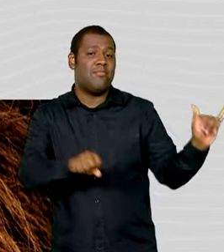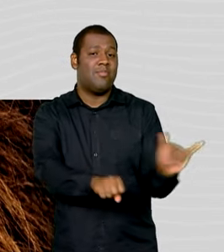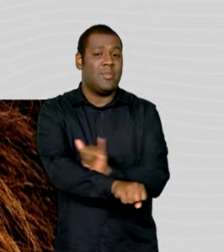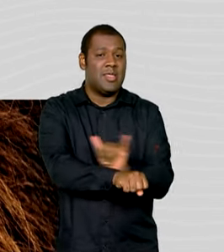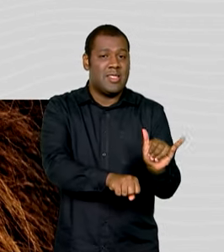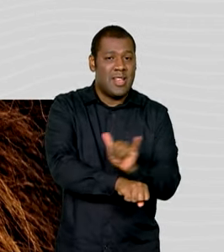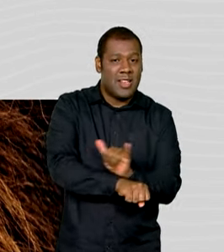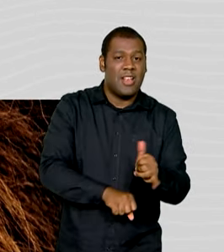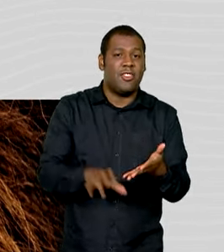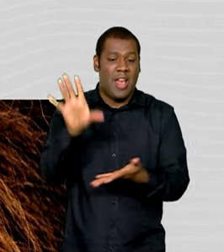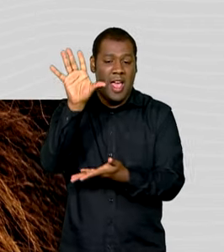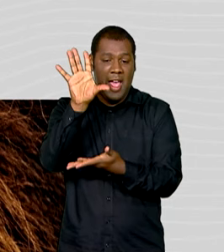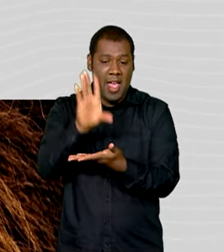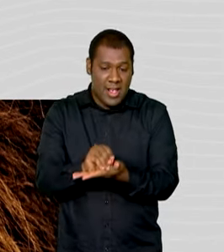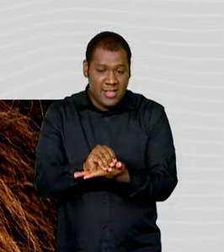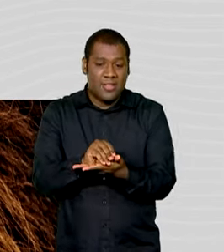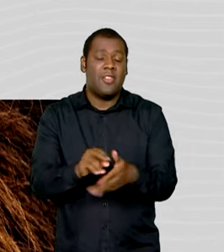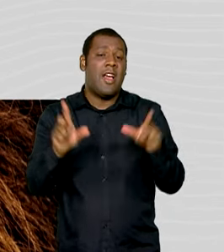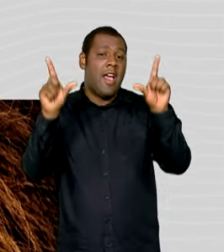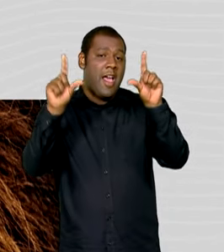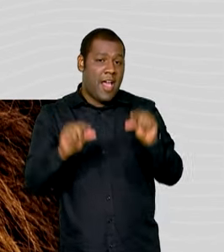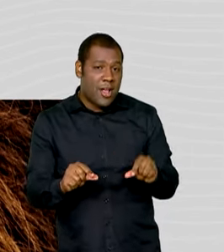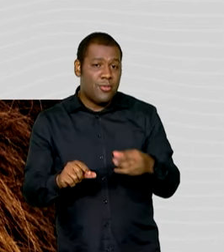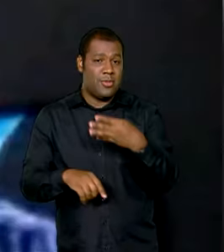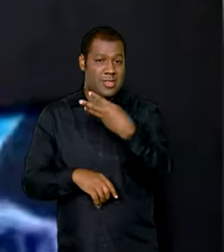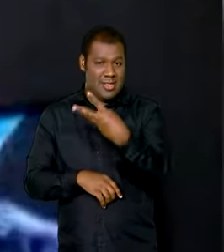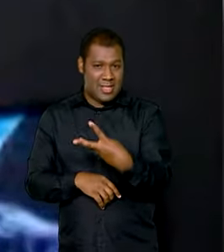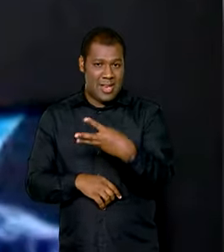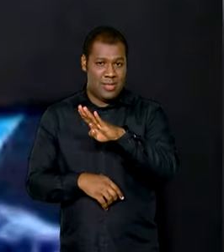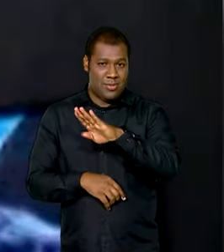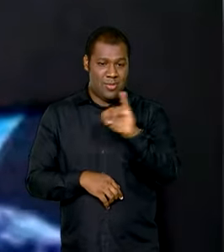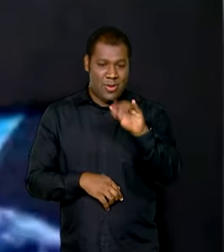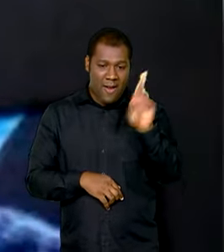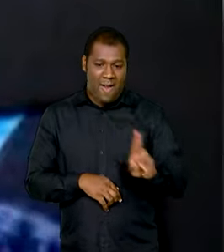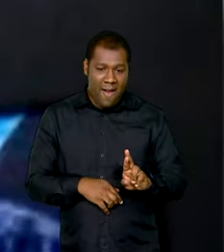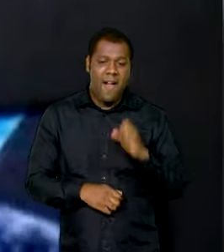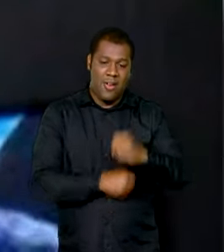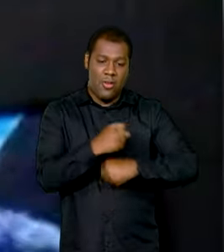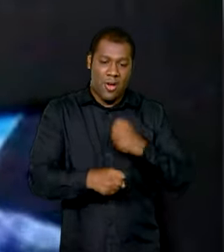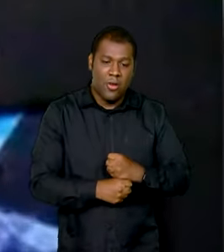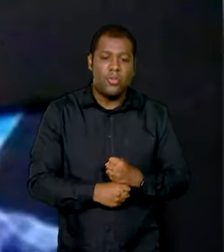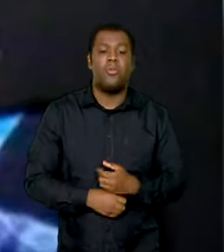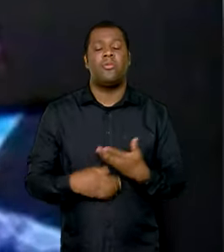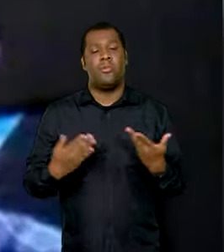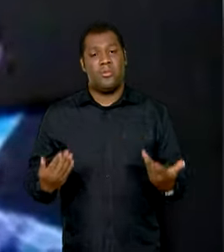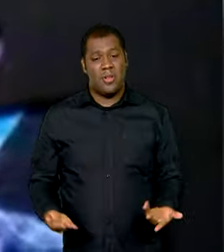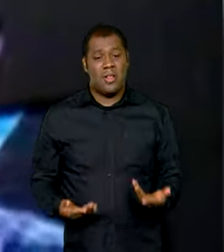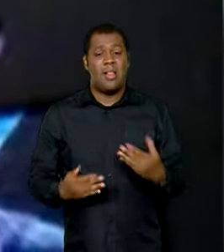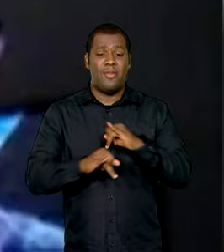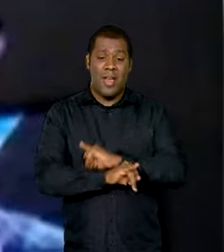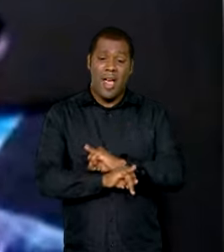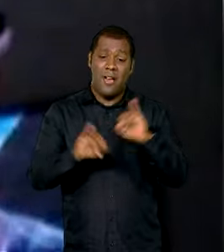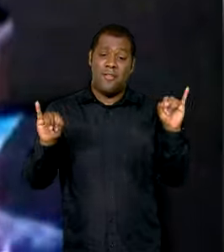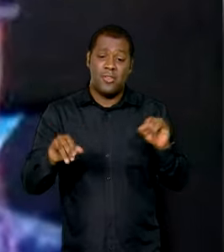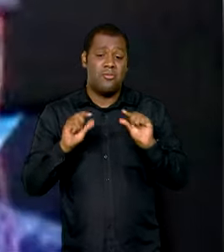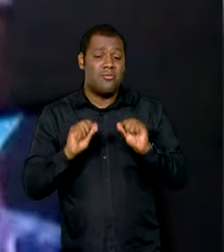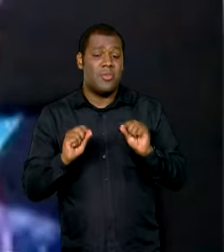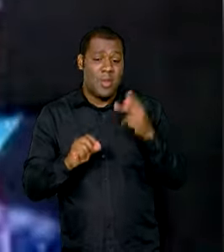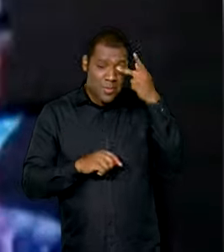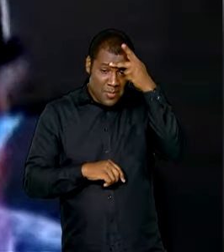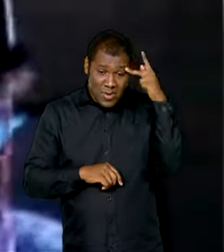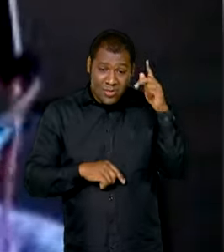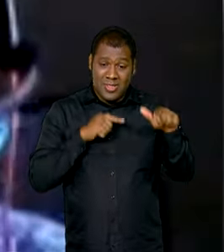a receita em mais de R$ bilhões anuais. Este especialista explica que a mudança impacta na renda dos